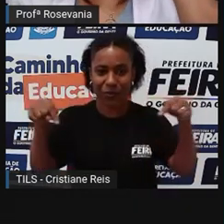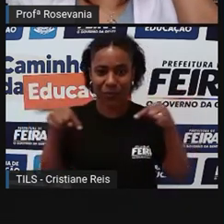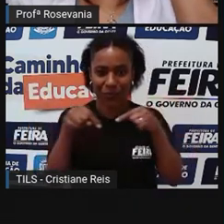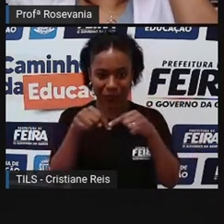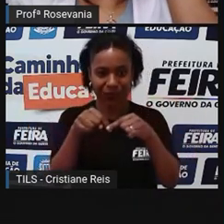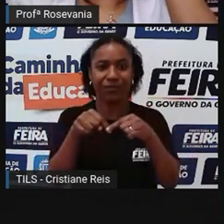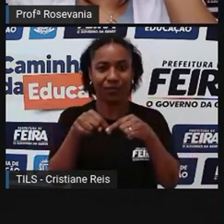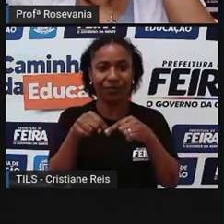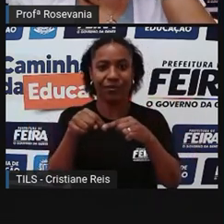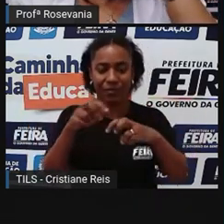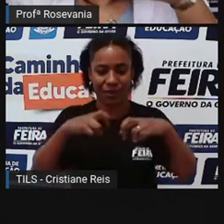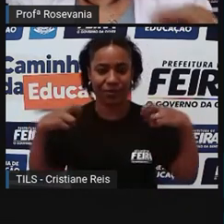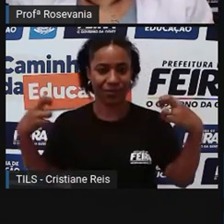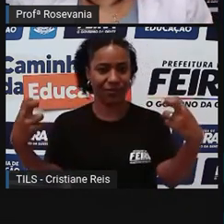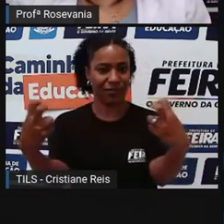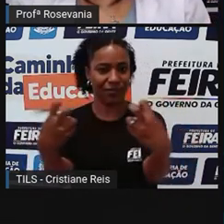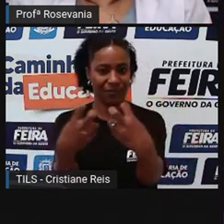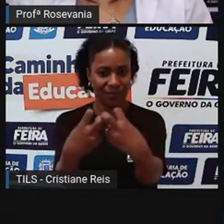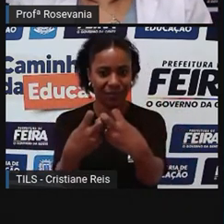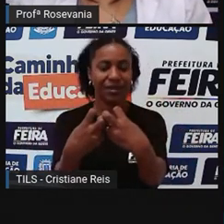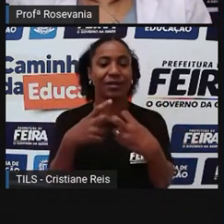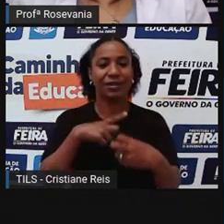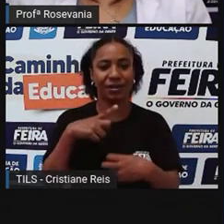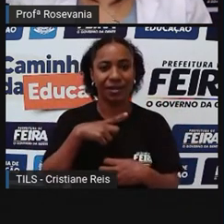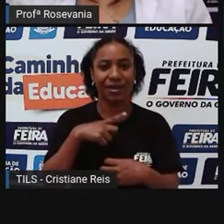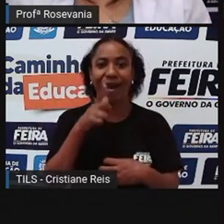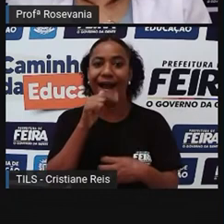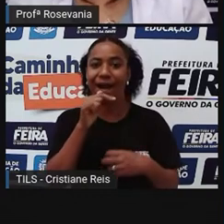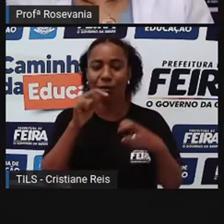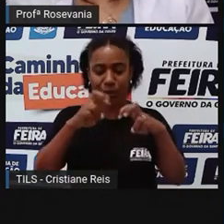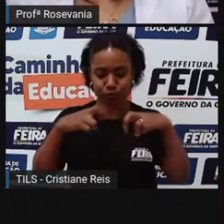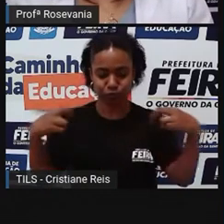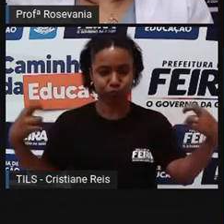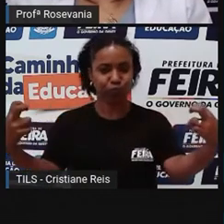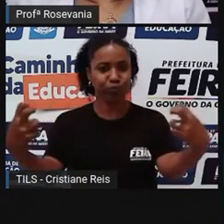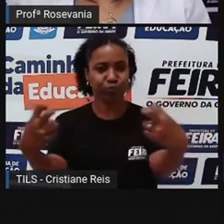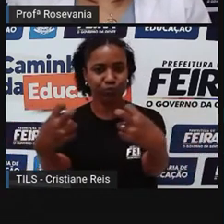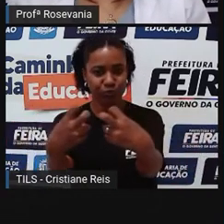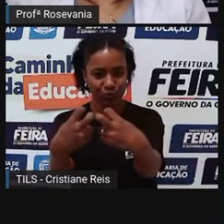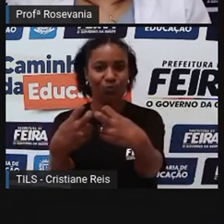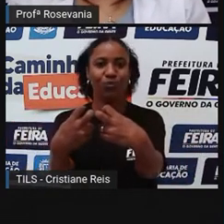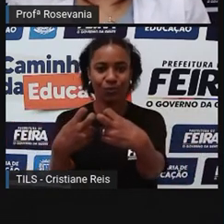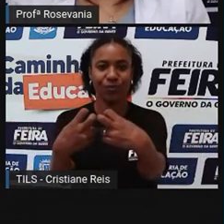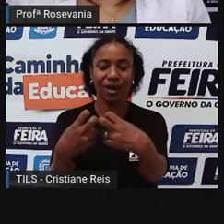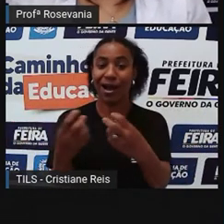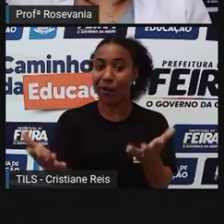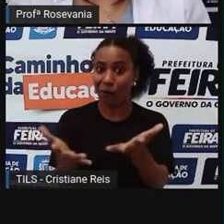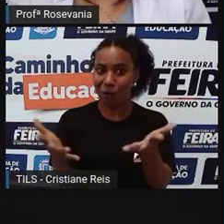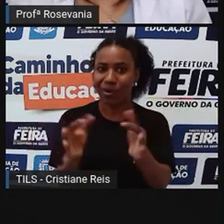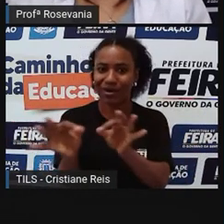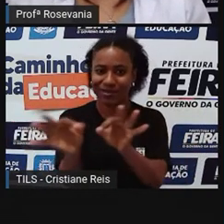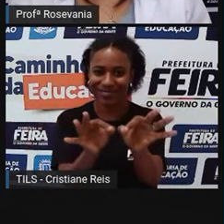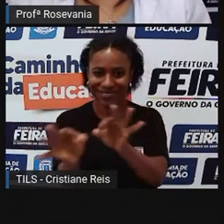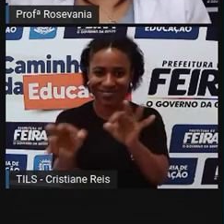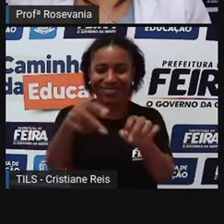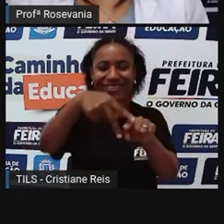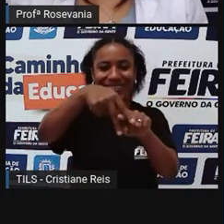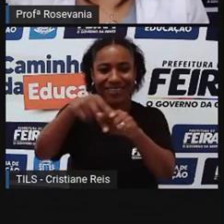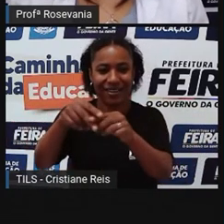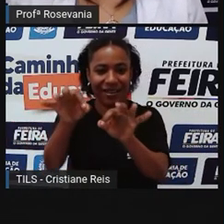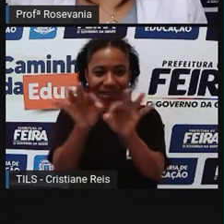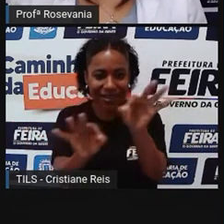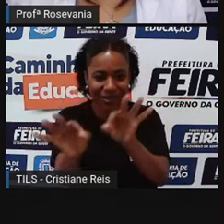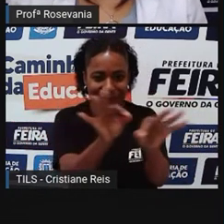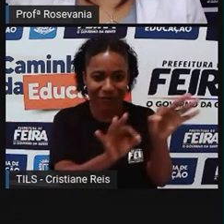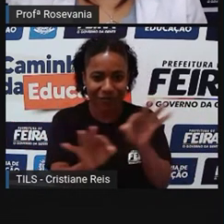parque conhecida como Lagoa do Geladinho, como eu falei para vocês, foi recentemente revitalizada pela Prefeitura Municipal,